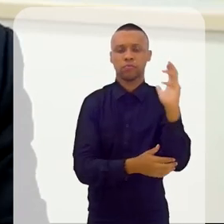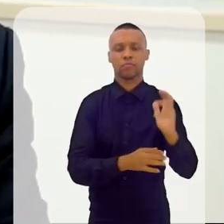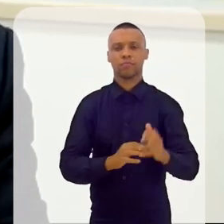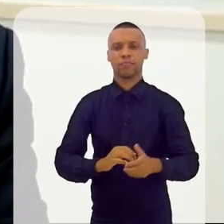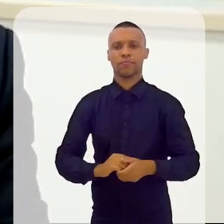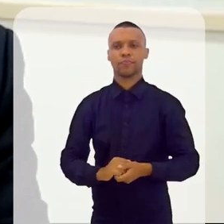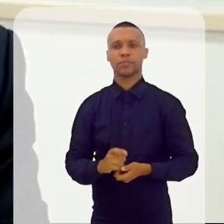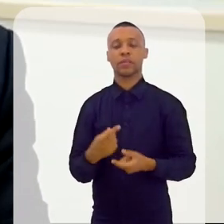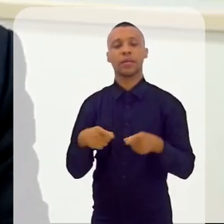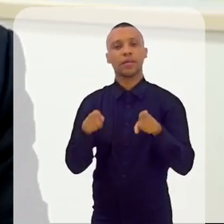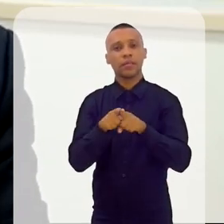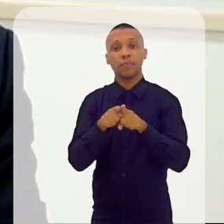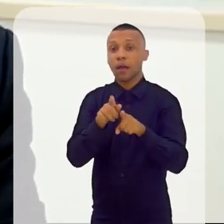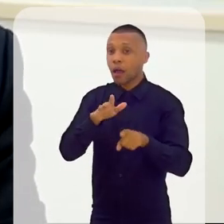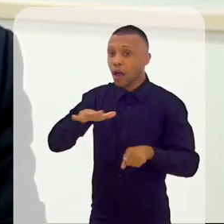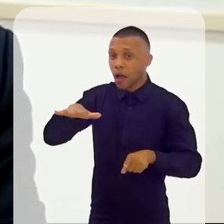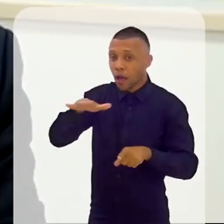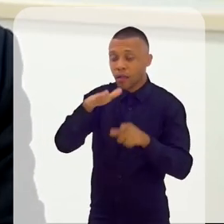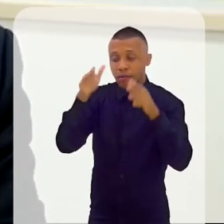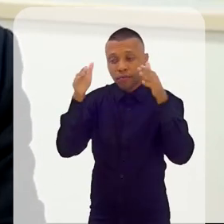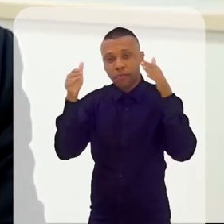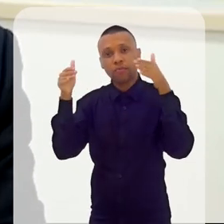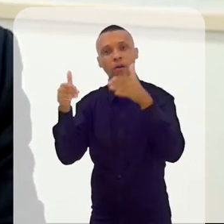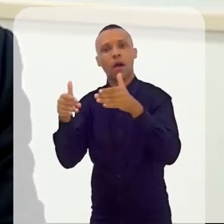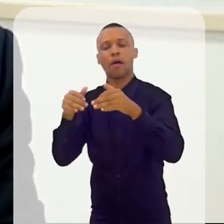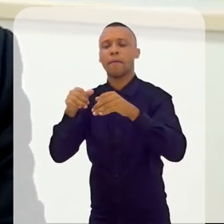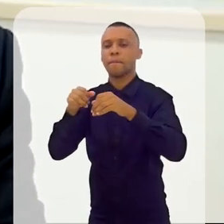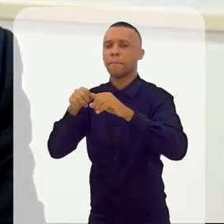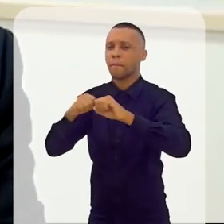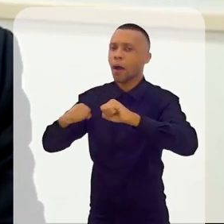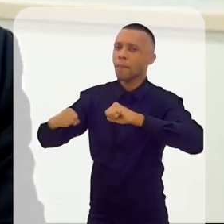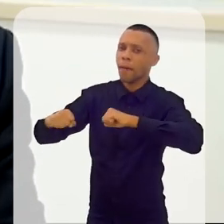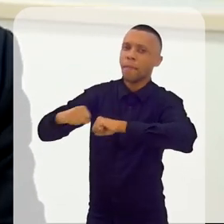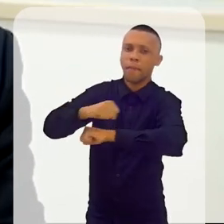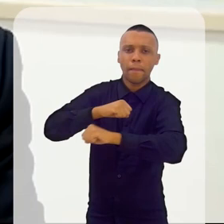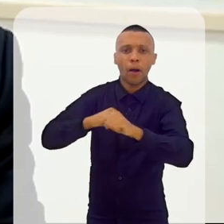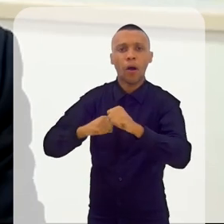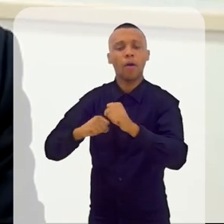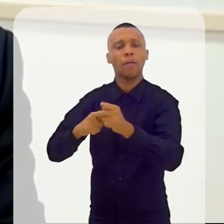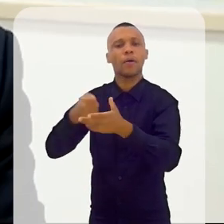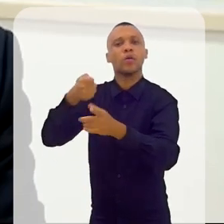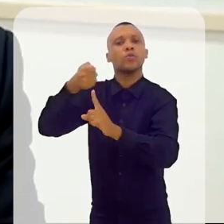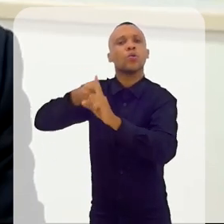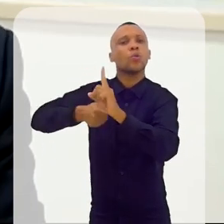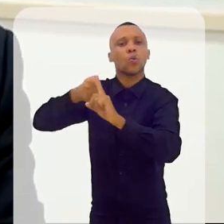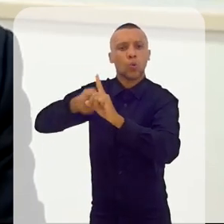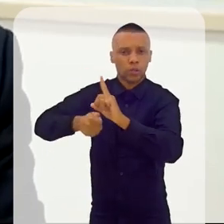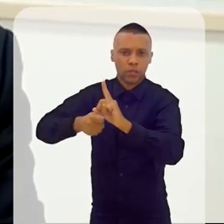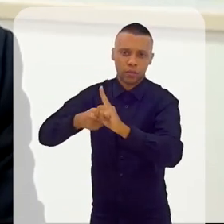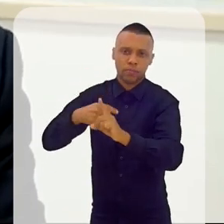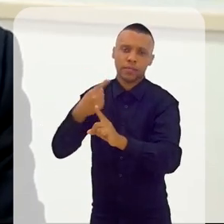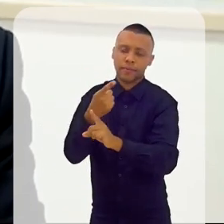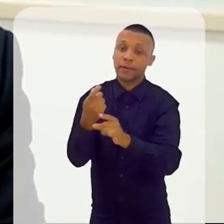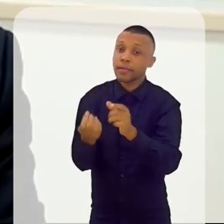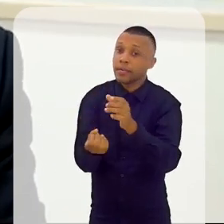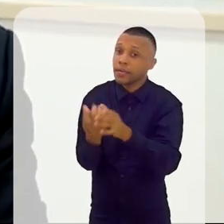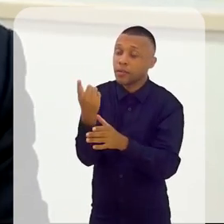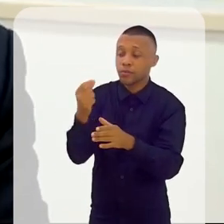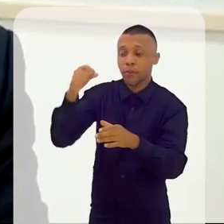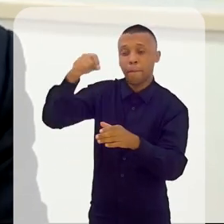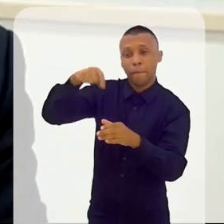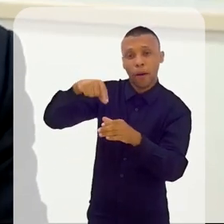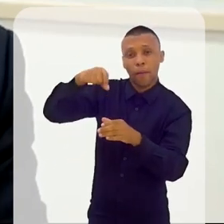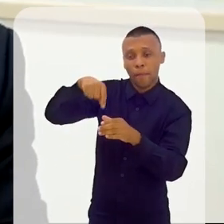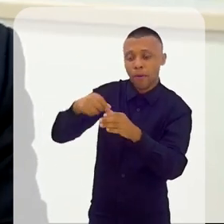detectado quais eram as causas desse problema Que estavam criando lá na Floresta Negra.